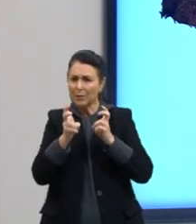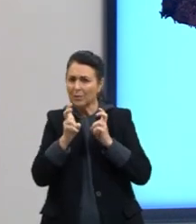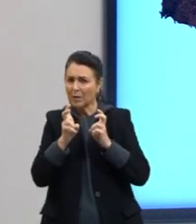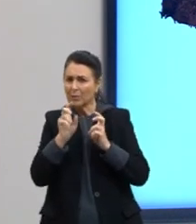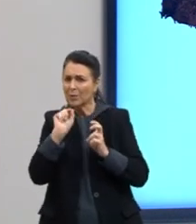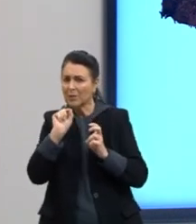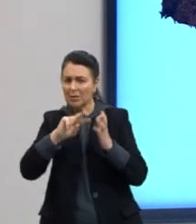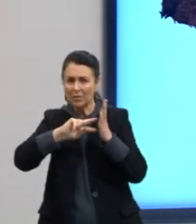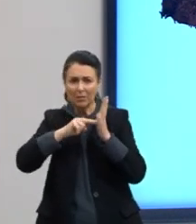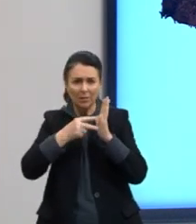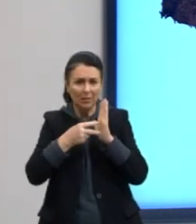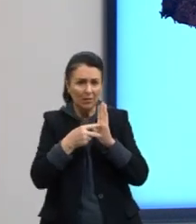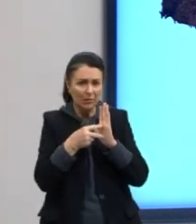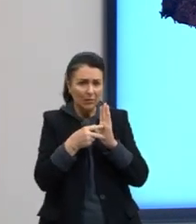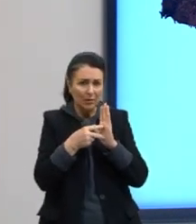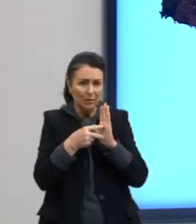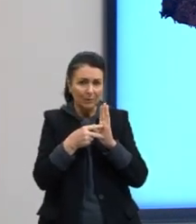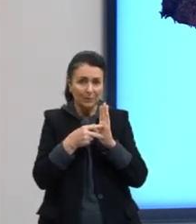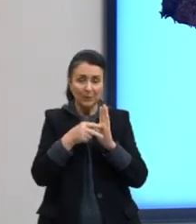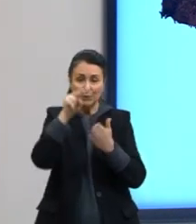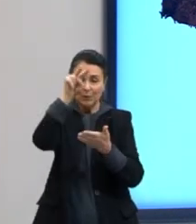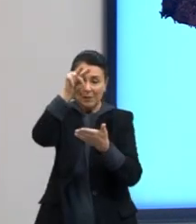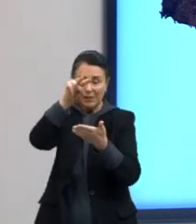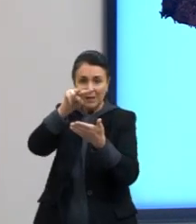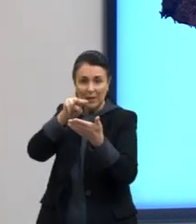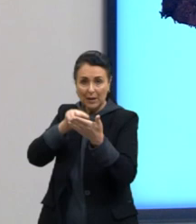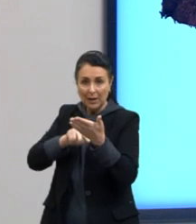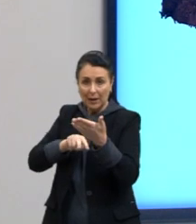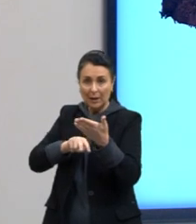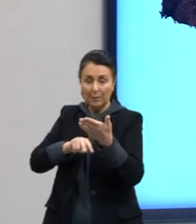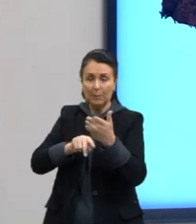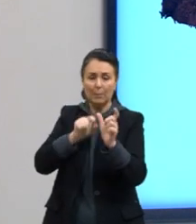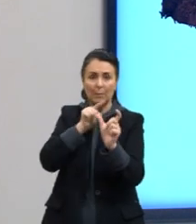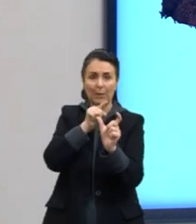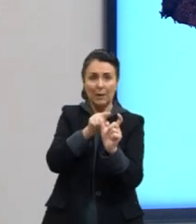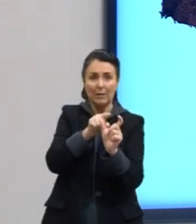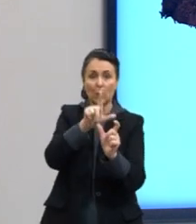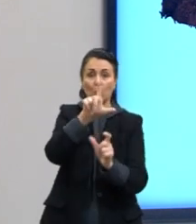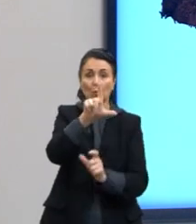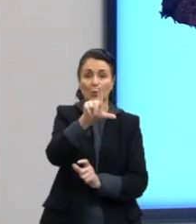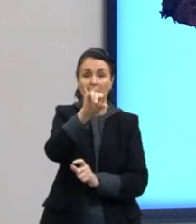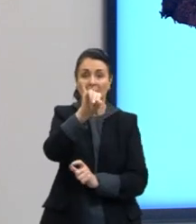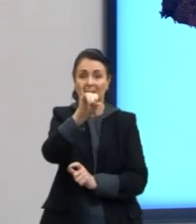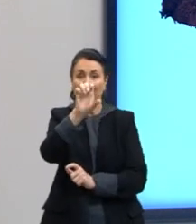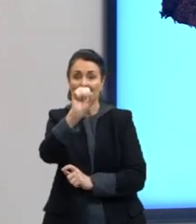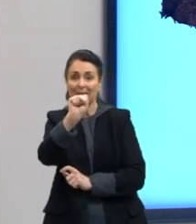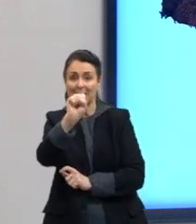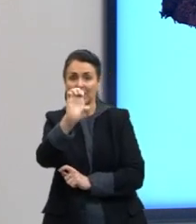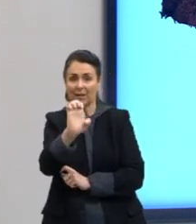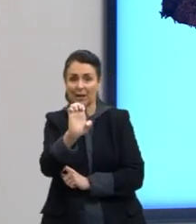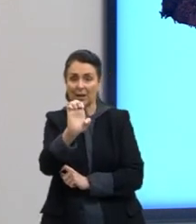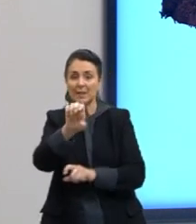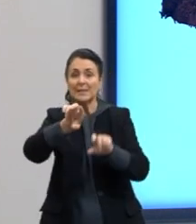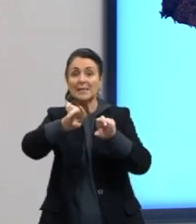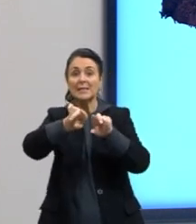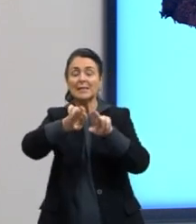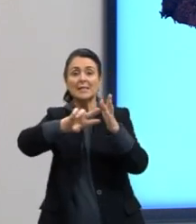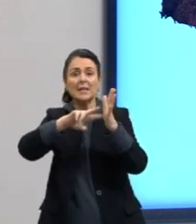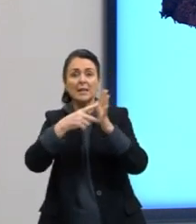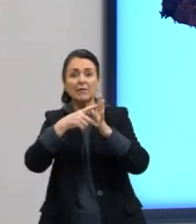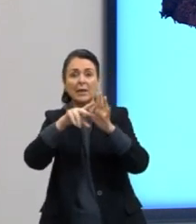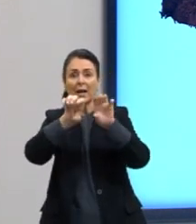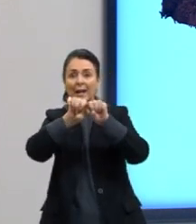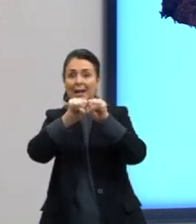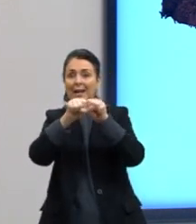Sempre quando vocês lerem uma palavra com lise, quer dizer quebra. A lise é